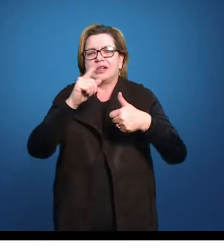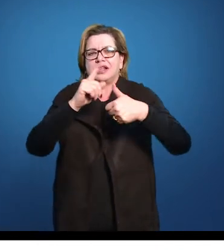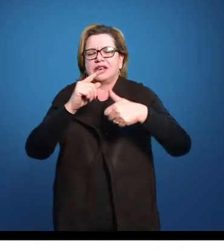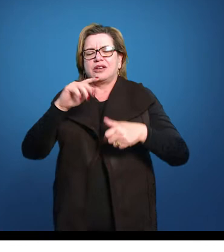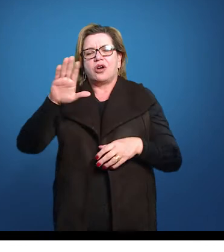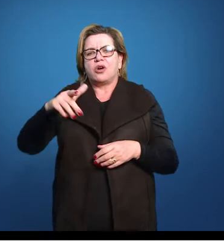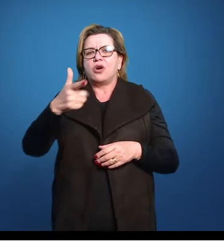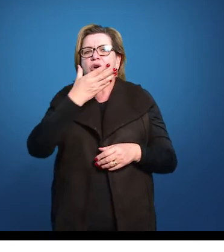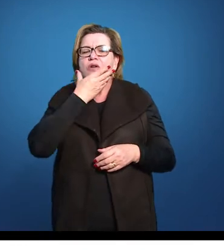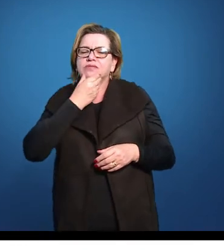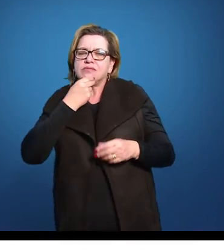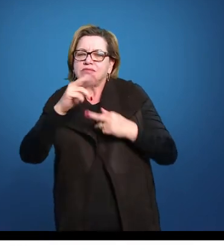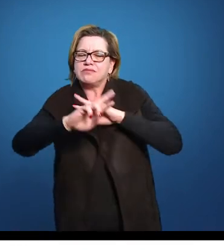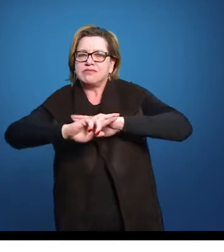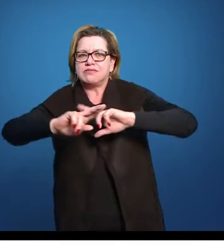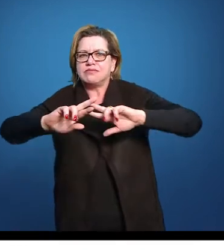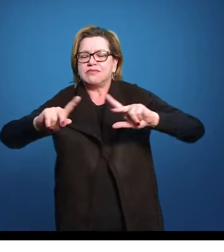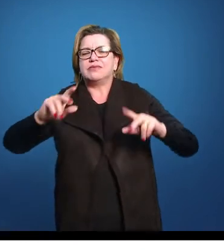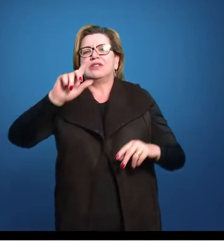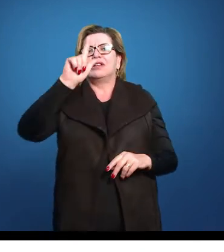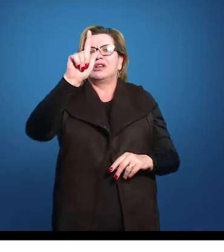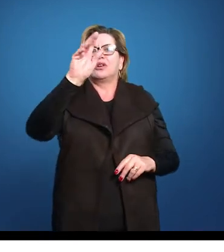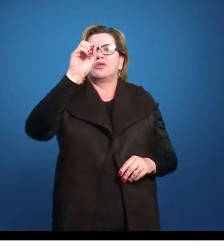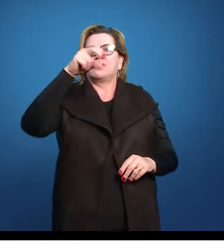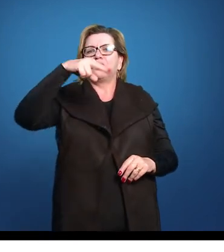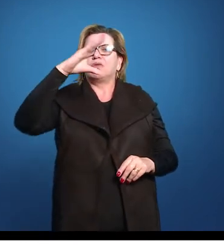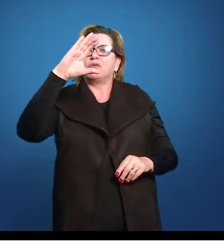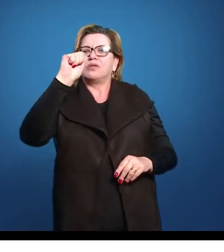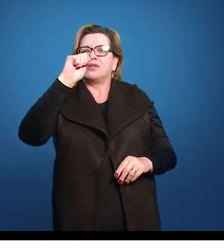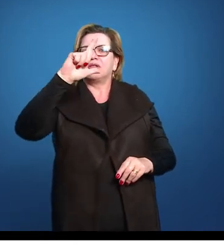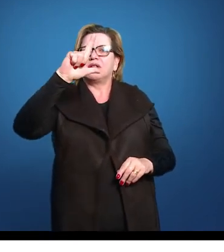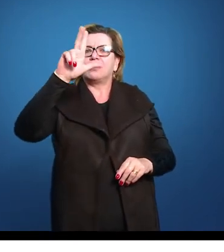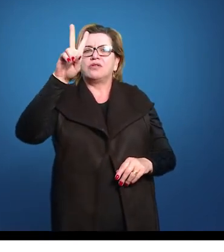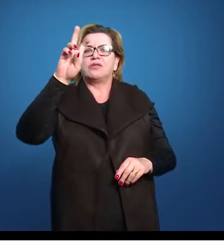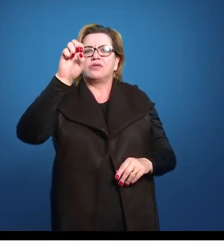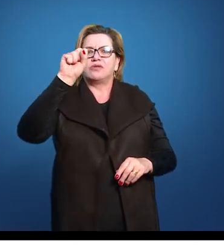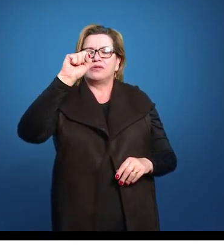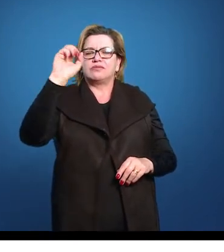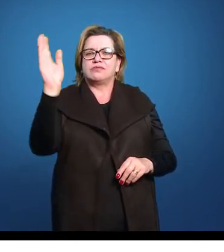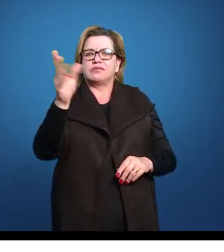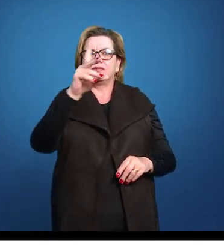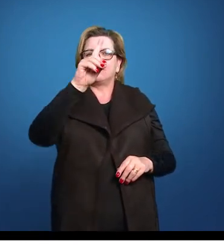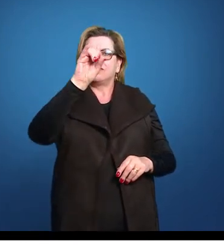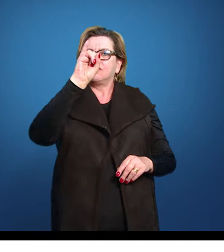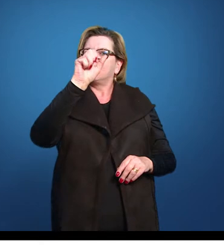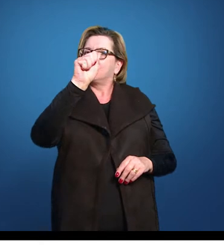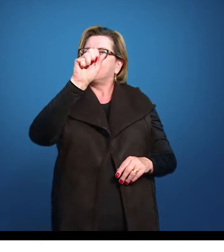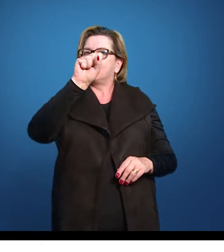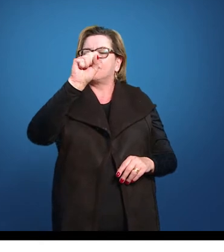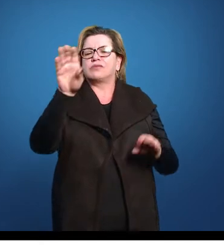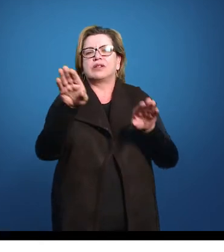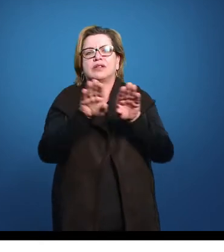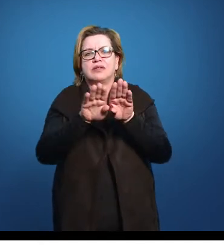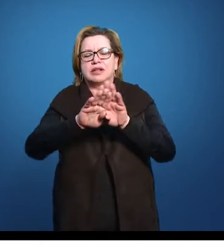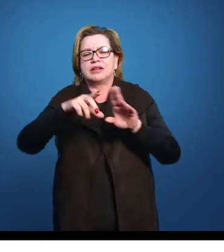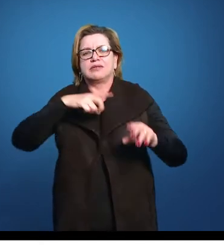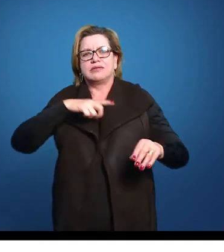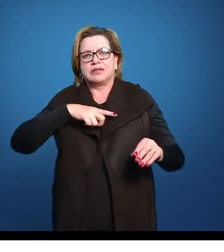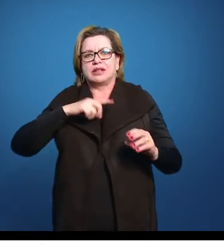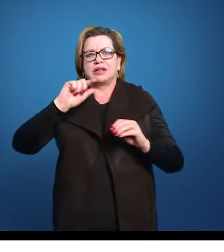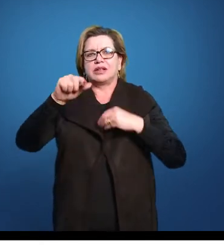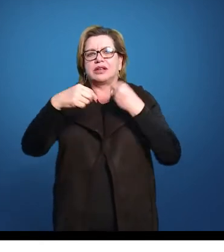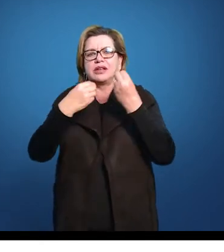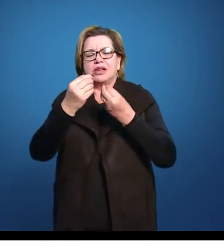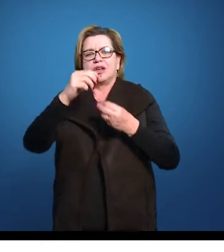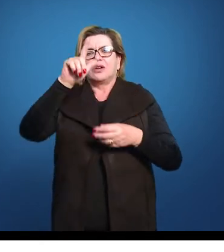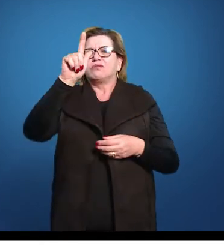tem o Gonçalves de Magalhães, que vai pensar já numa história, uma possível história da literatura brasileira. Mais tarde a gente vai ter uma produção que a gente chama de